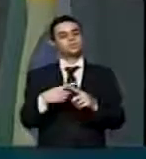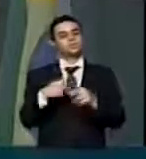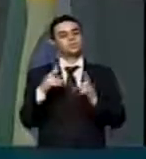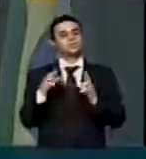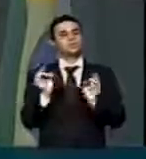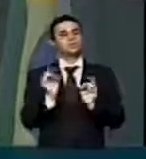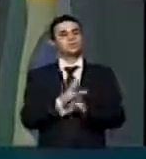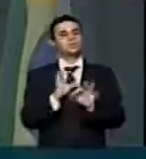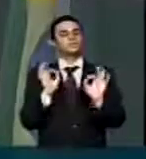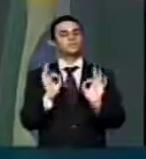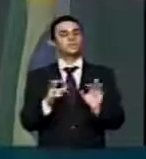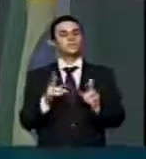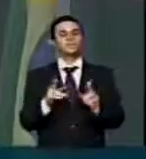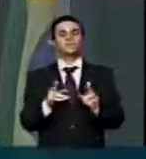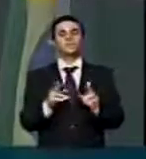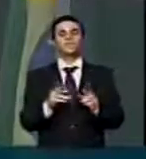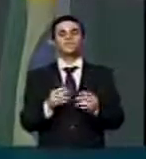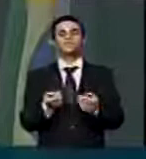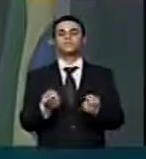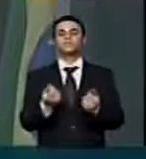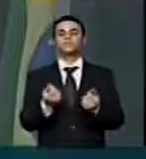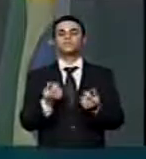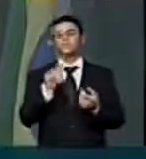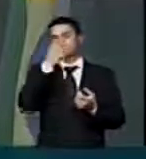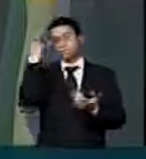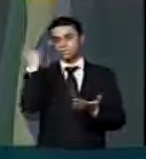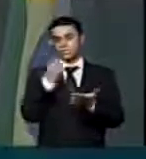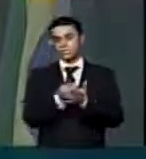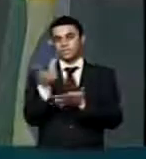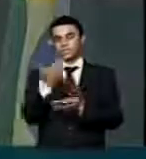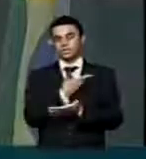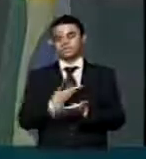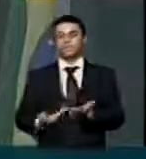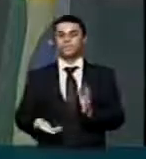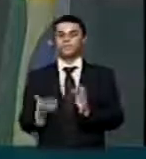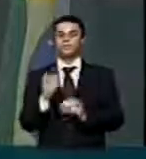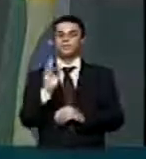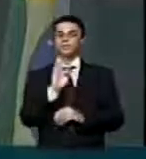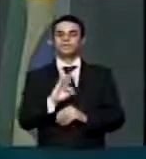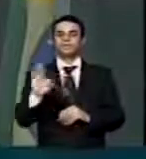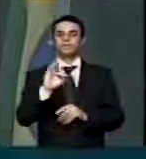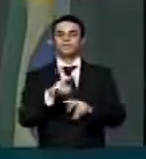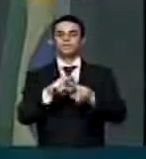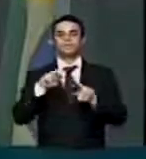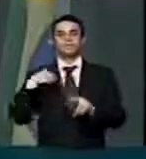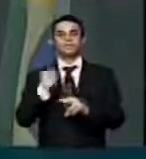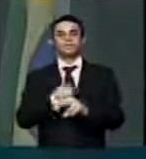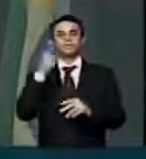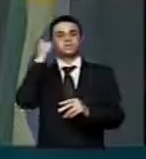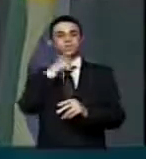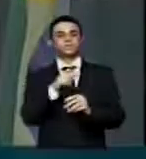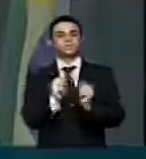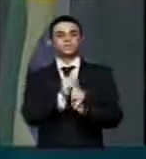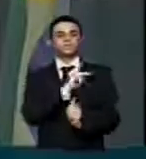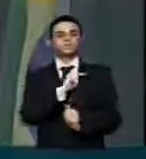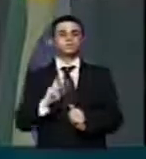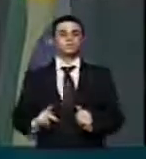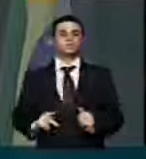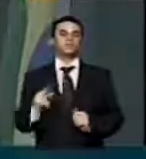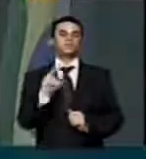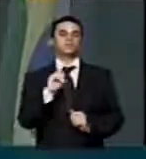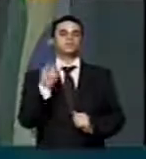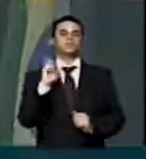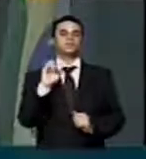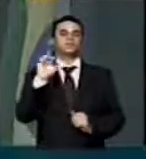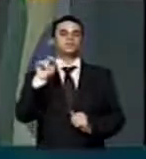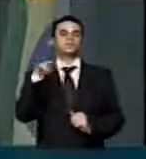remuneração que o governo federal dá a esses peritos. Portanto, nós conseguimos que o presidente Henrique acolhesse a nossa reivindicação,